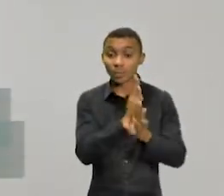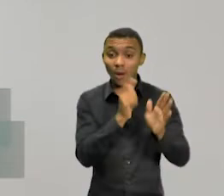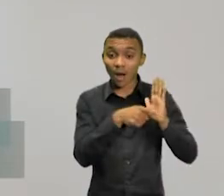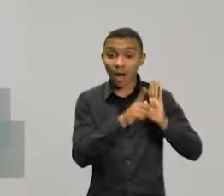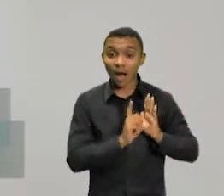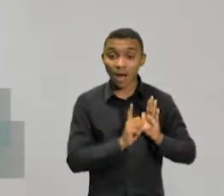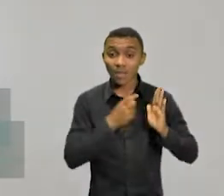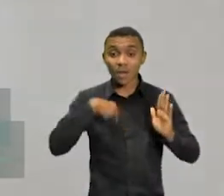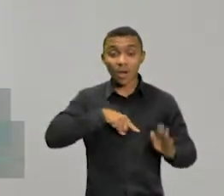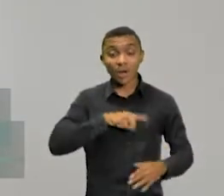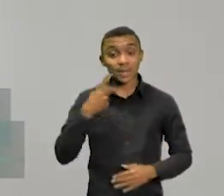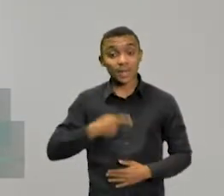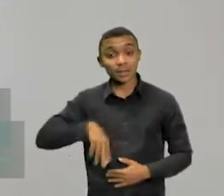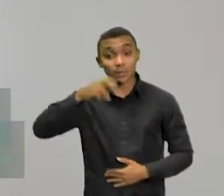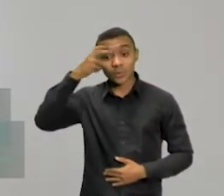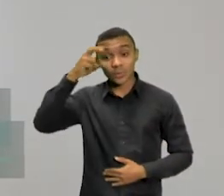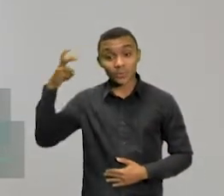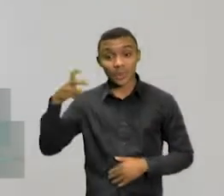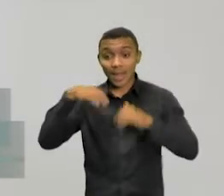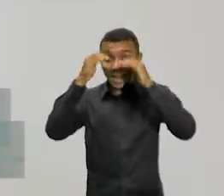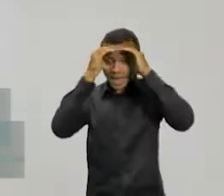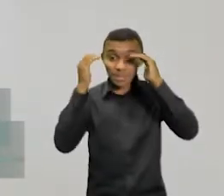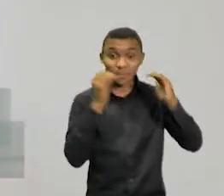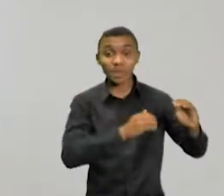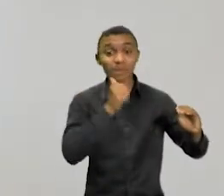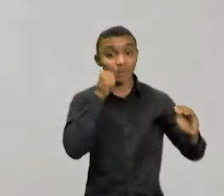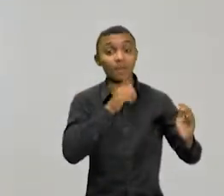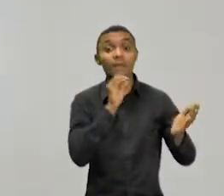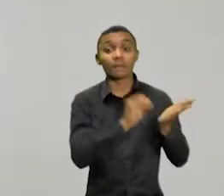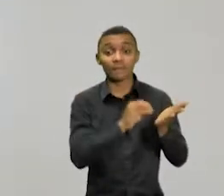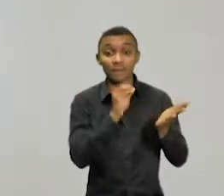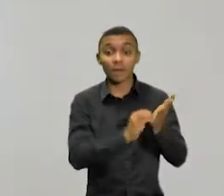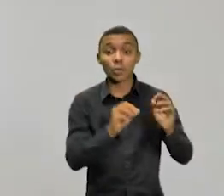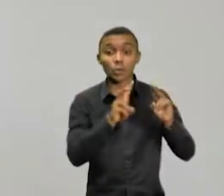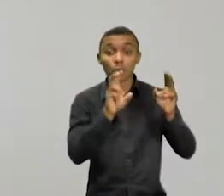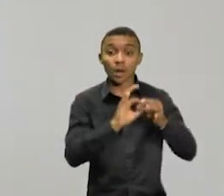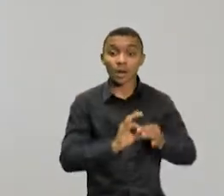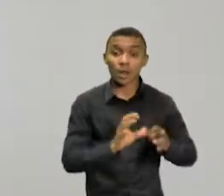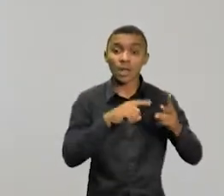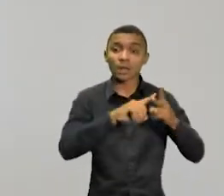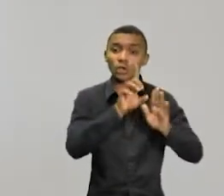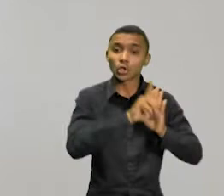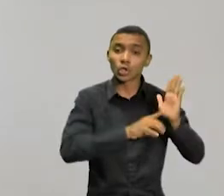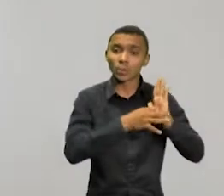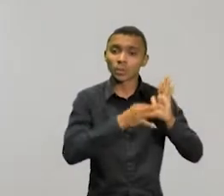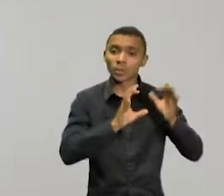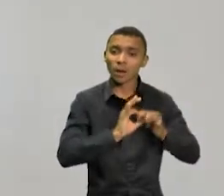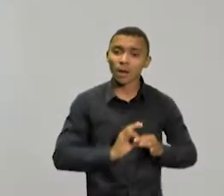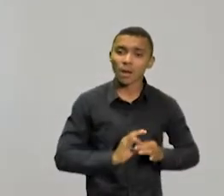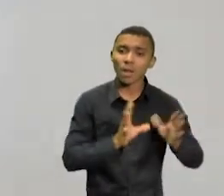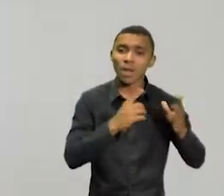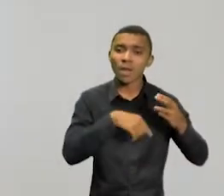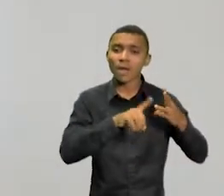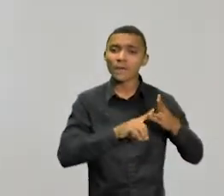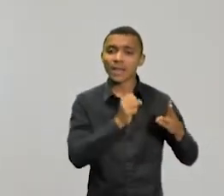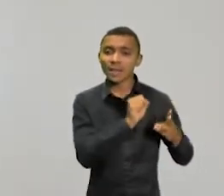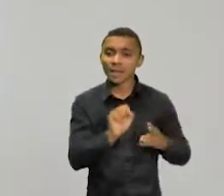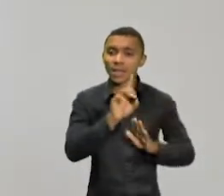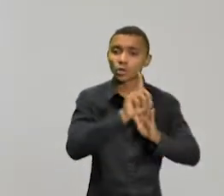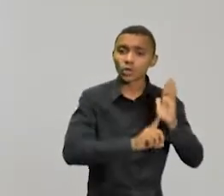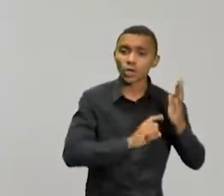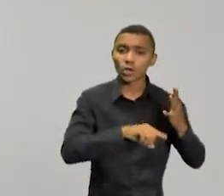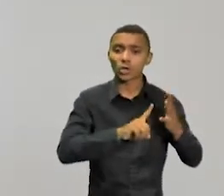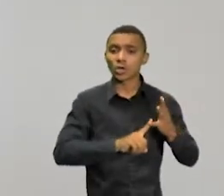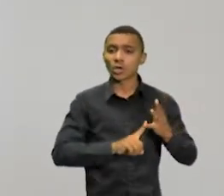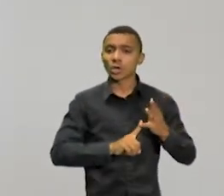cultura de desrespeito à liberdade de expressão, à defesa dos direitos, à defesa da